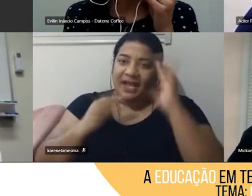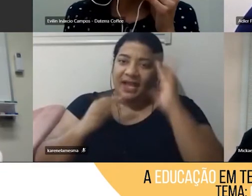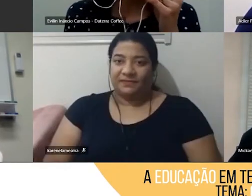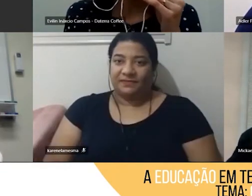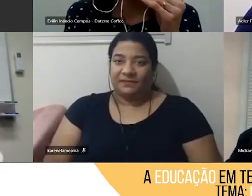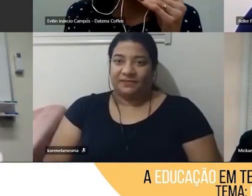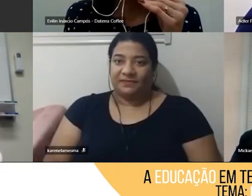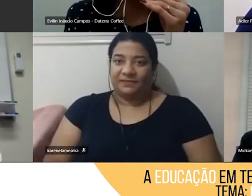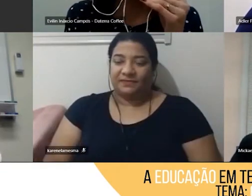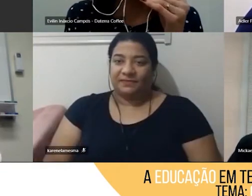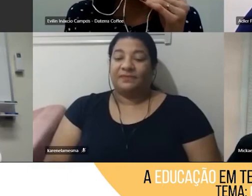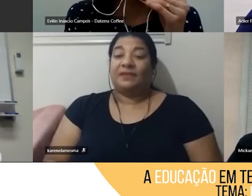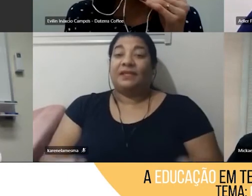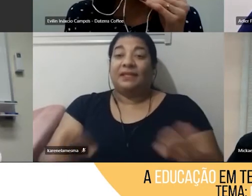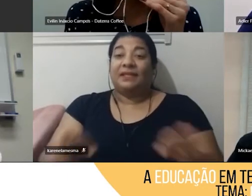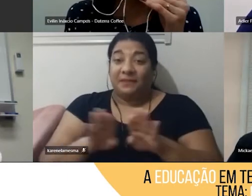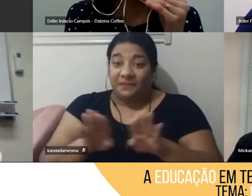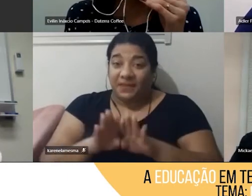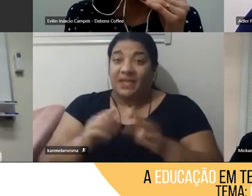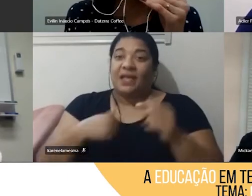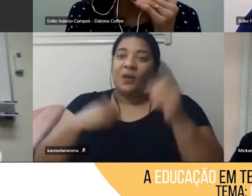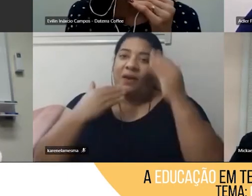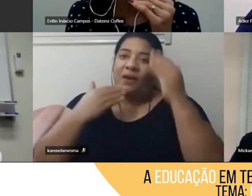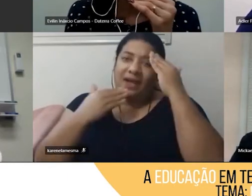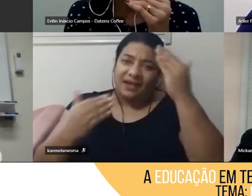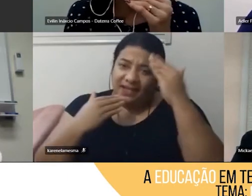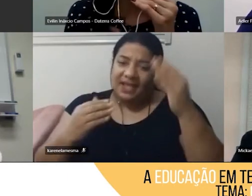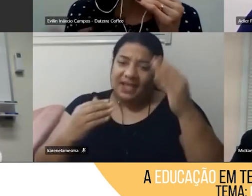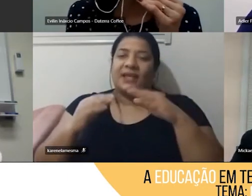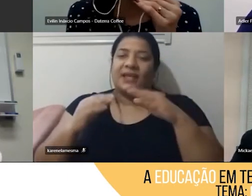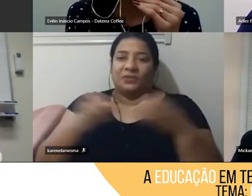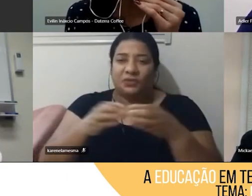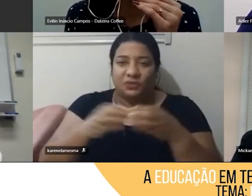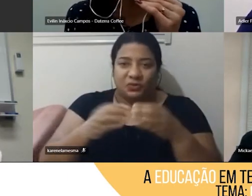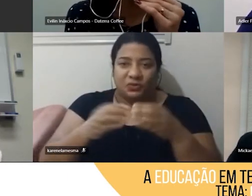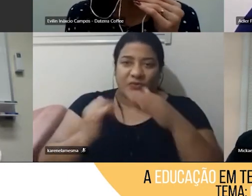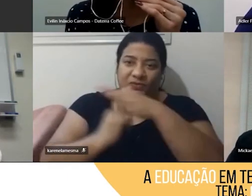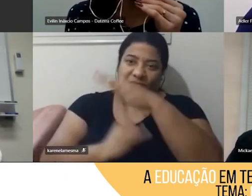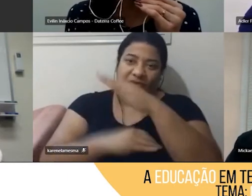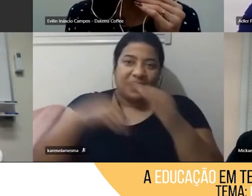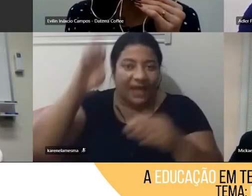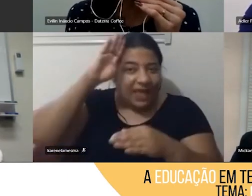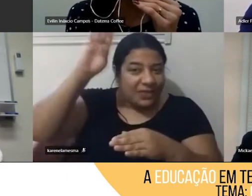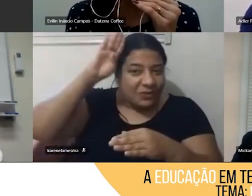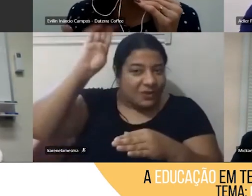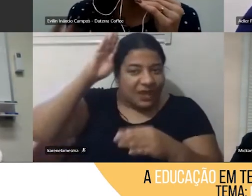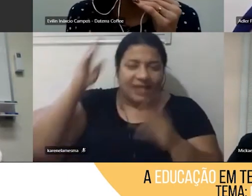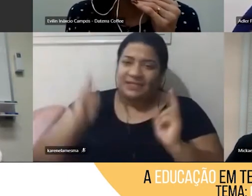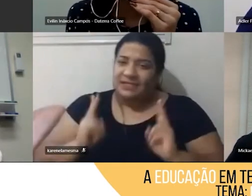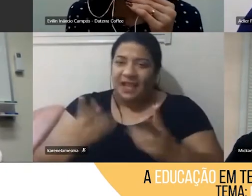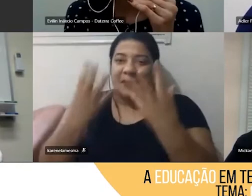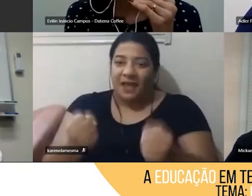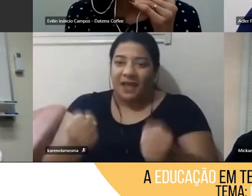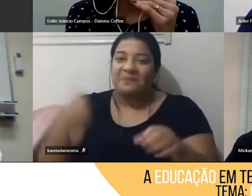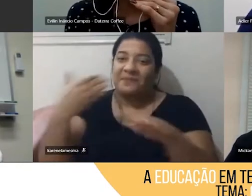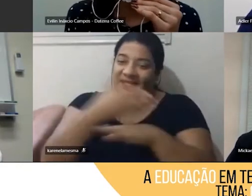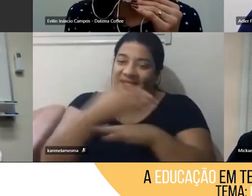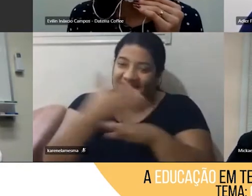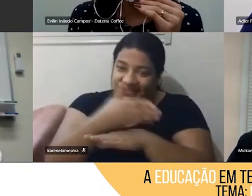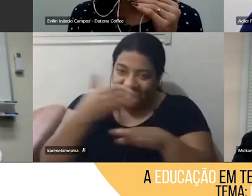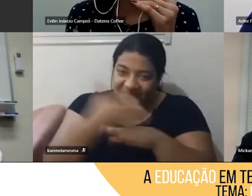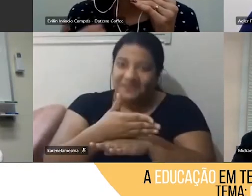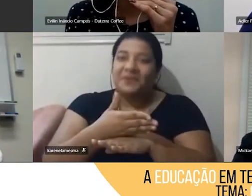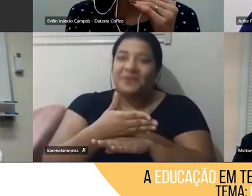Bom, em nome da terra também agradeço a Fundação Educar por sempre estar disposta a participar com a gente, a contribuir com a